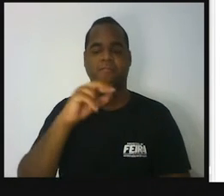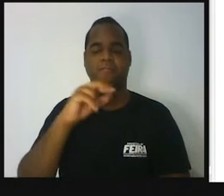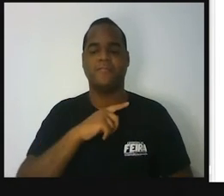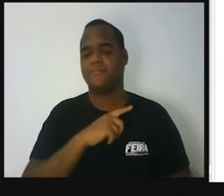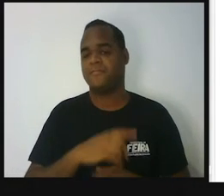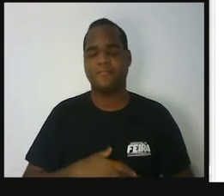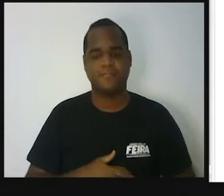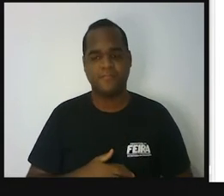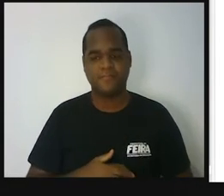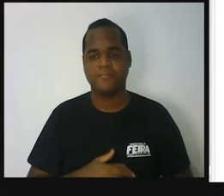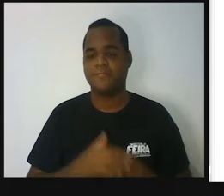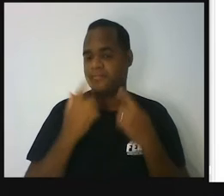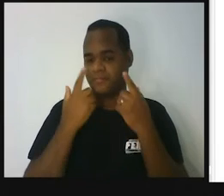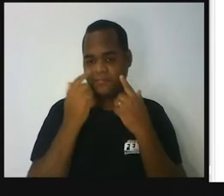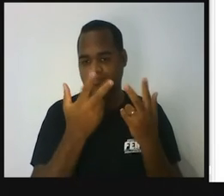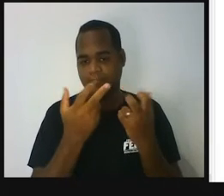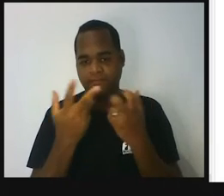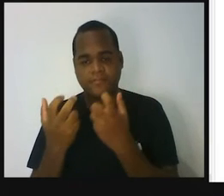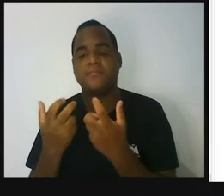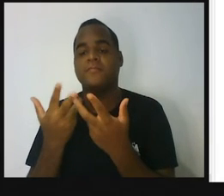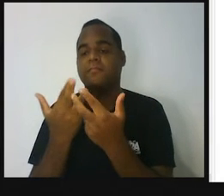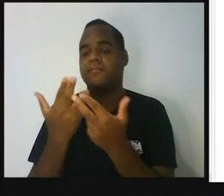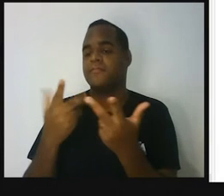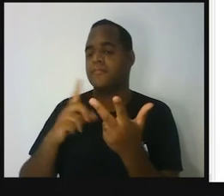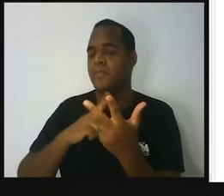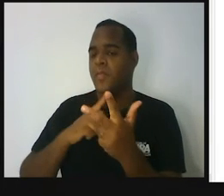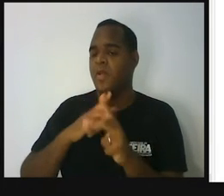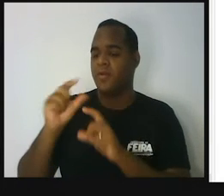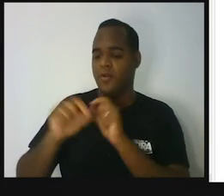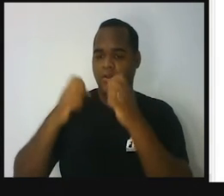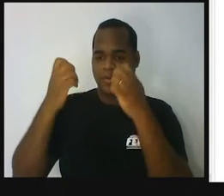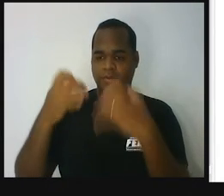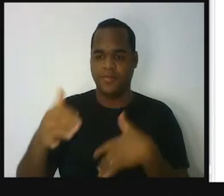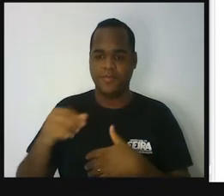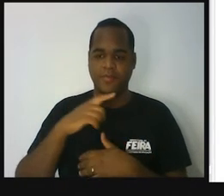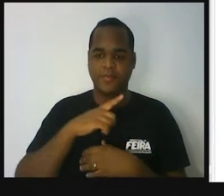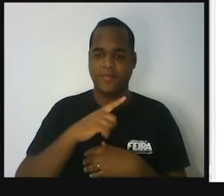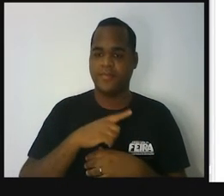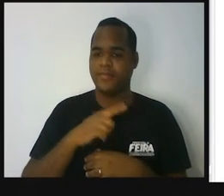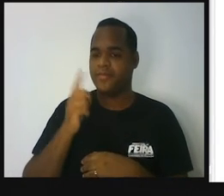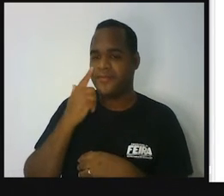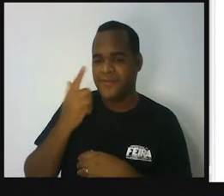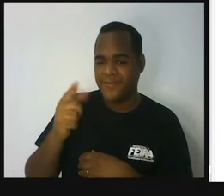Observe o peão azul de Júlia no tabuleiro. É esse peãozinho aqui, ó. Esse pinuzinho.